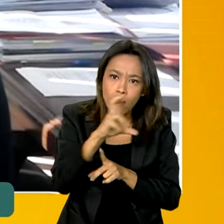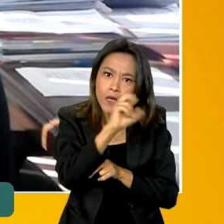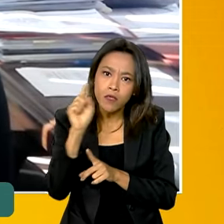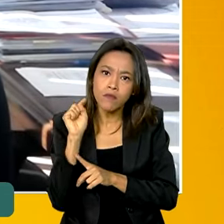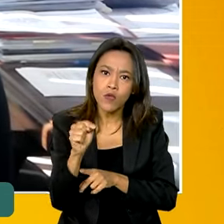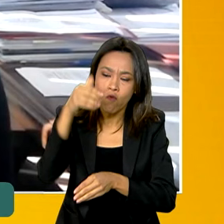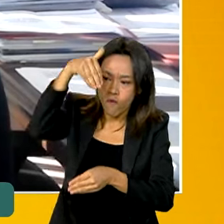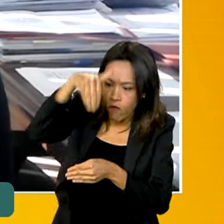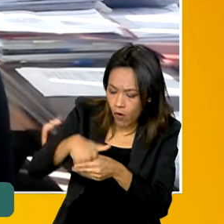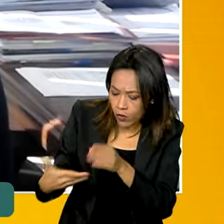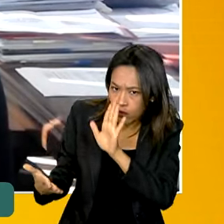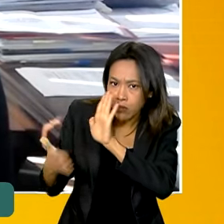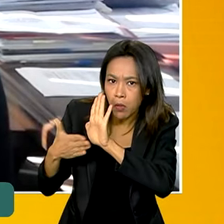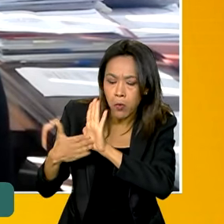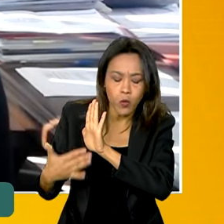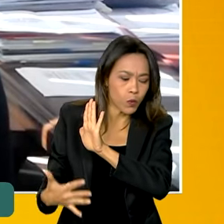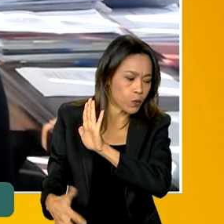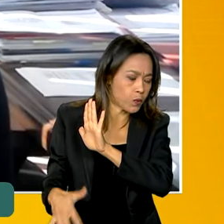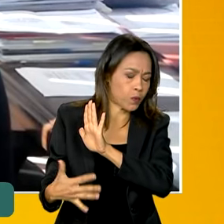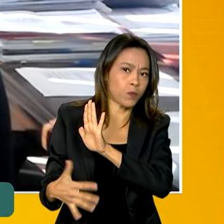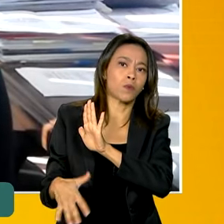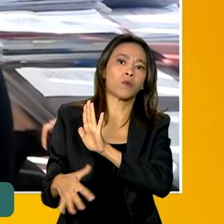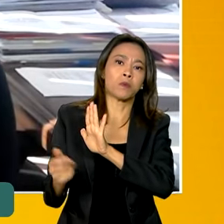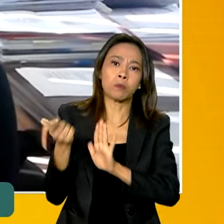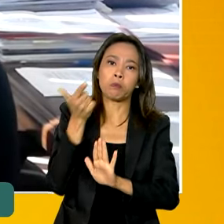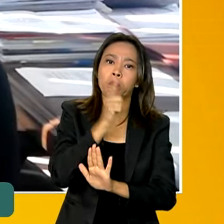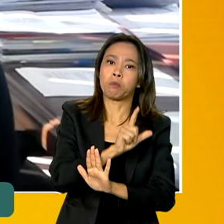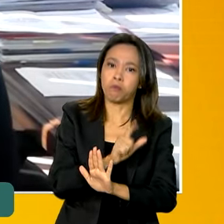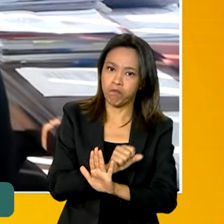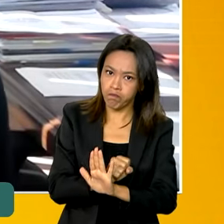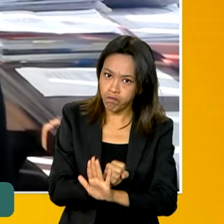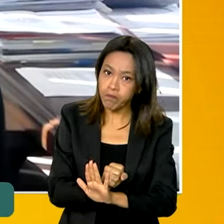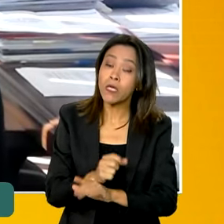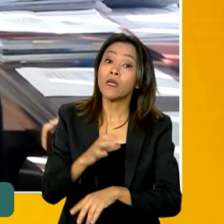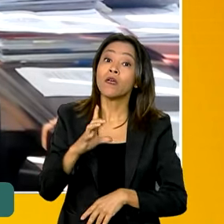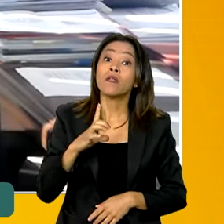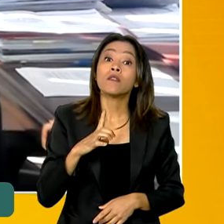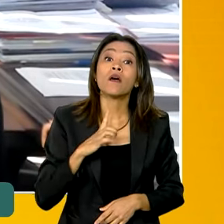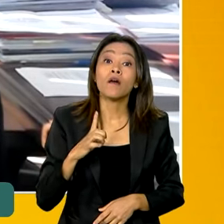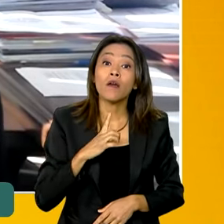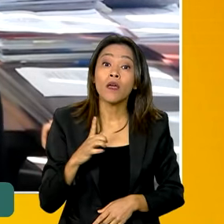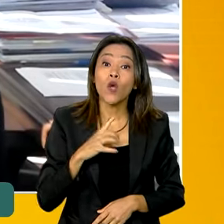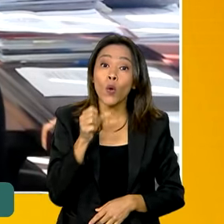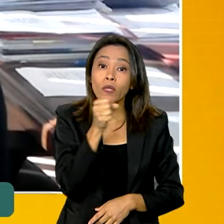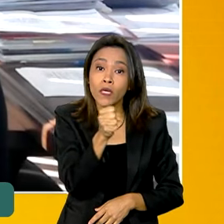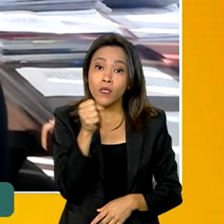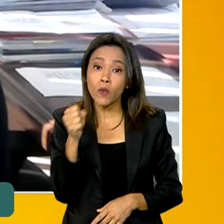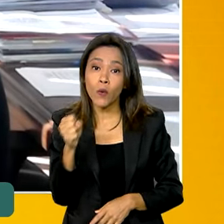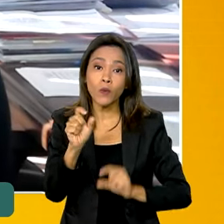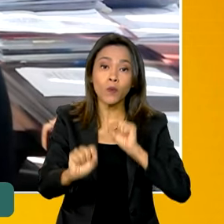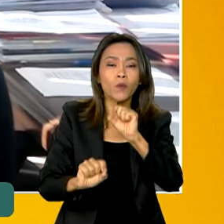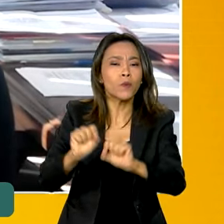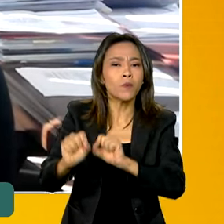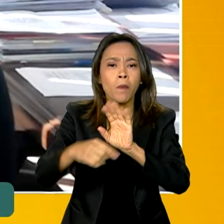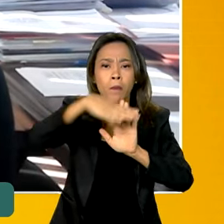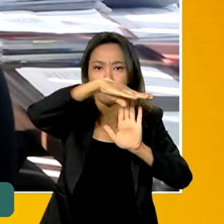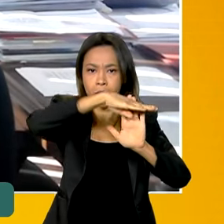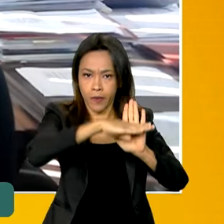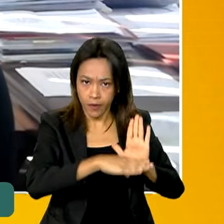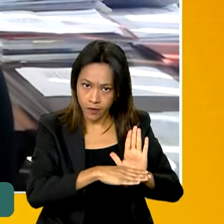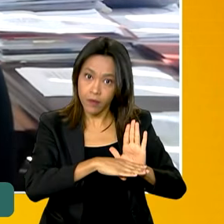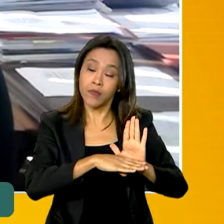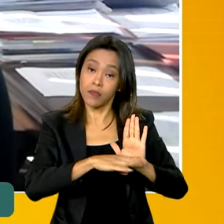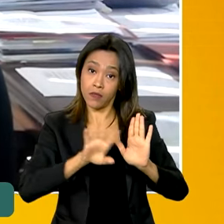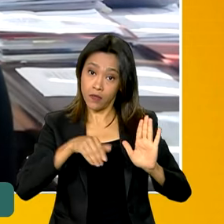principais propostas, ele também nos legou 88 programas que o